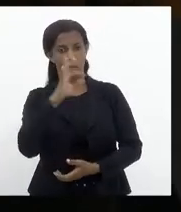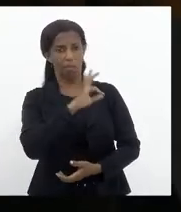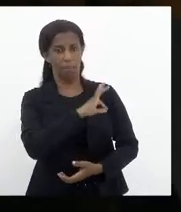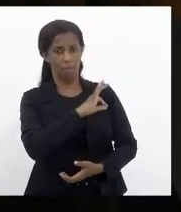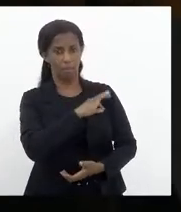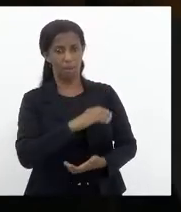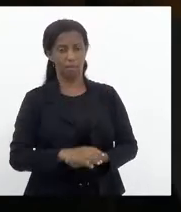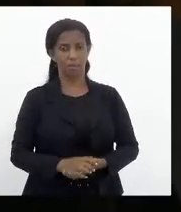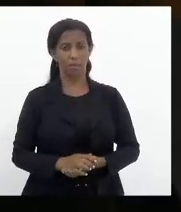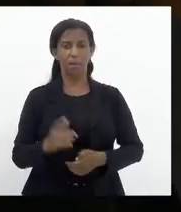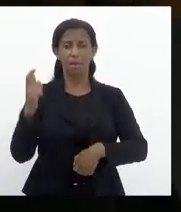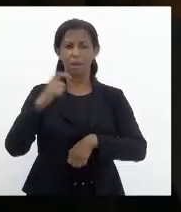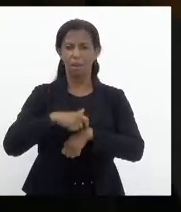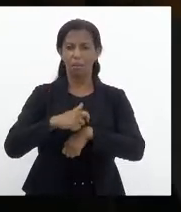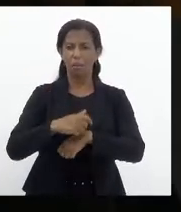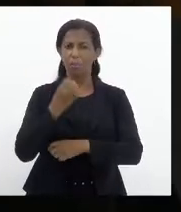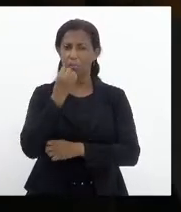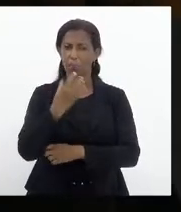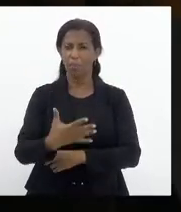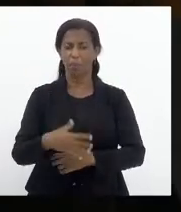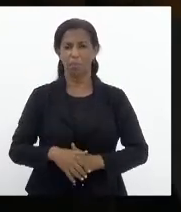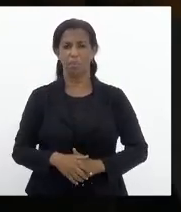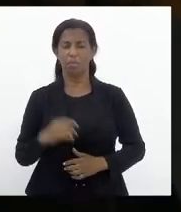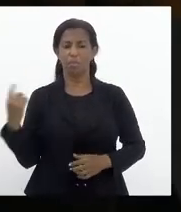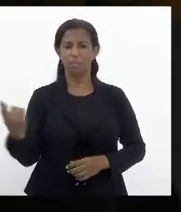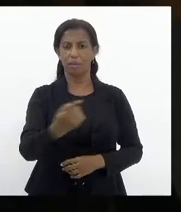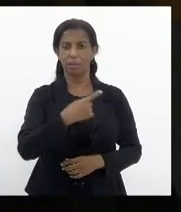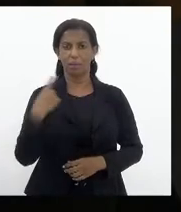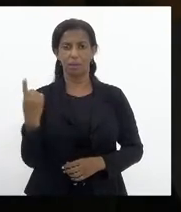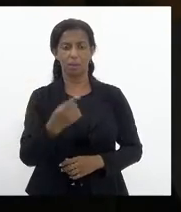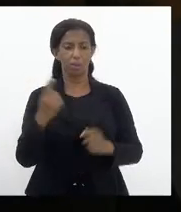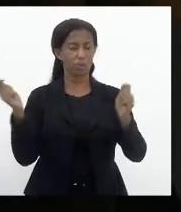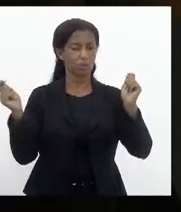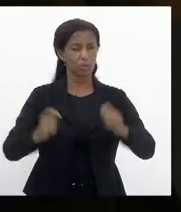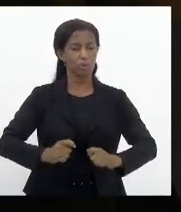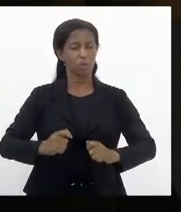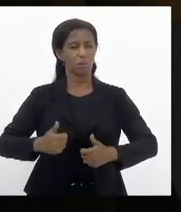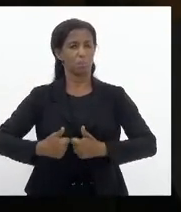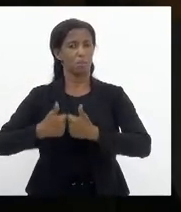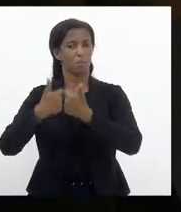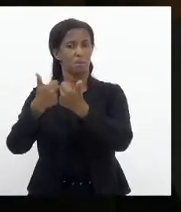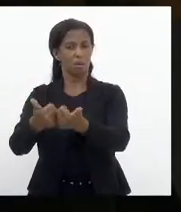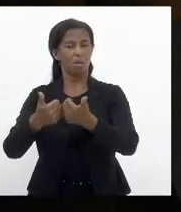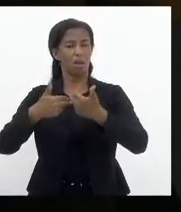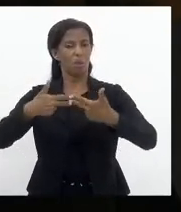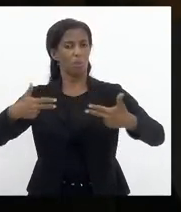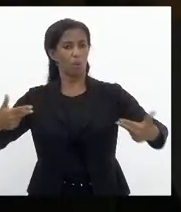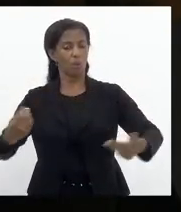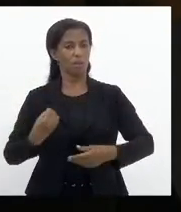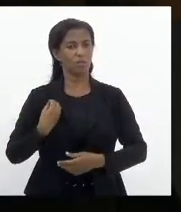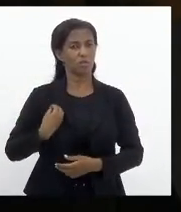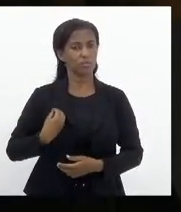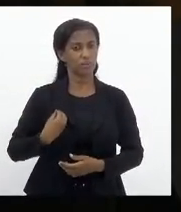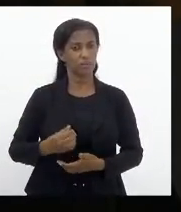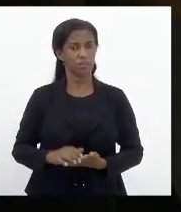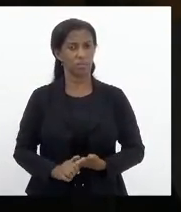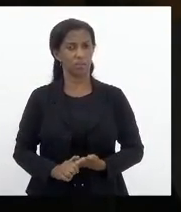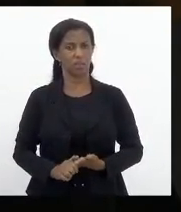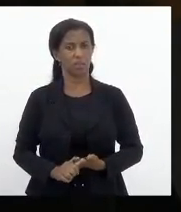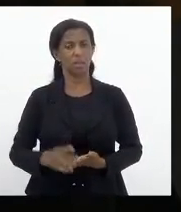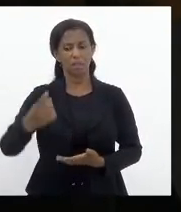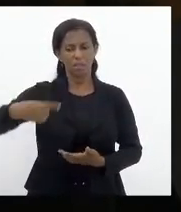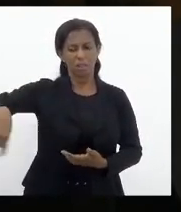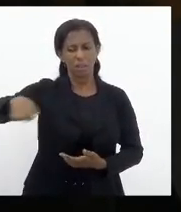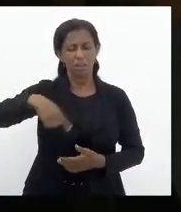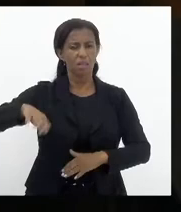É um momento favorável para que nós possamos melhorar a qualidade de vida desses